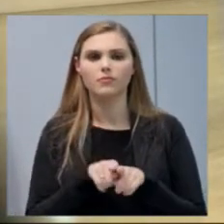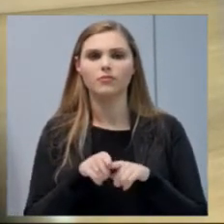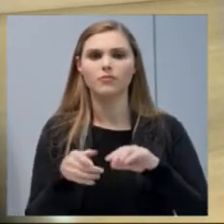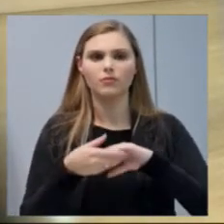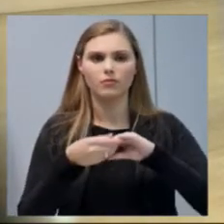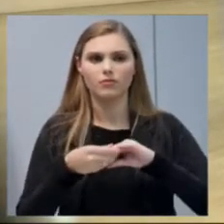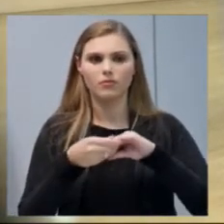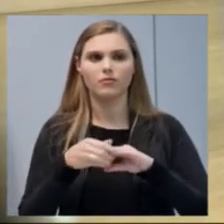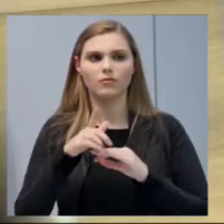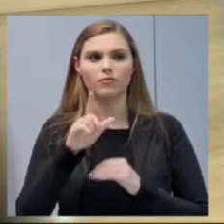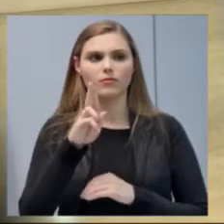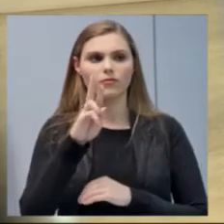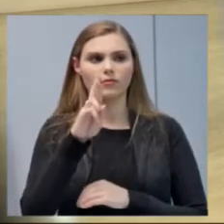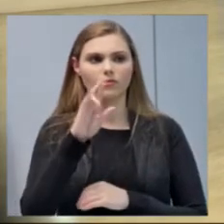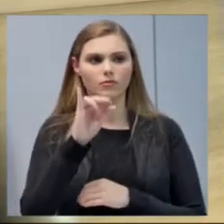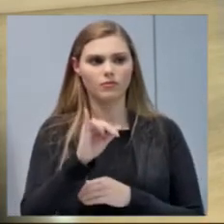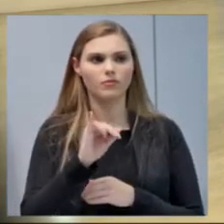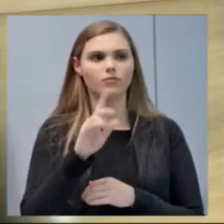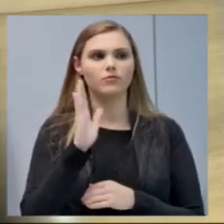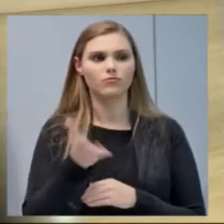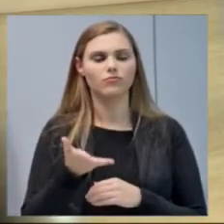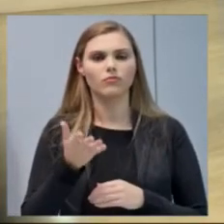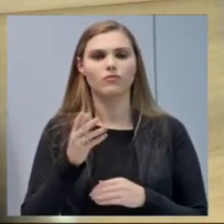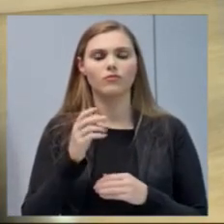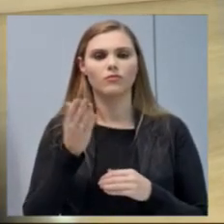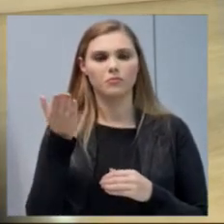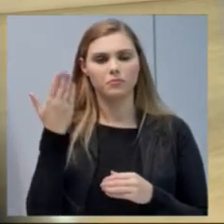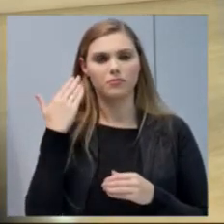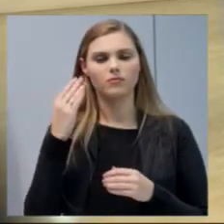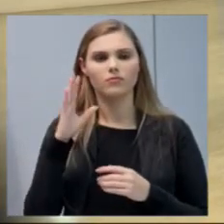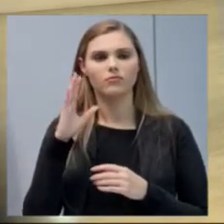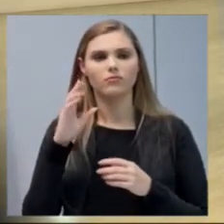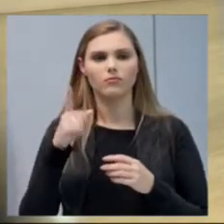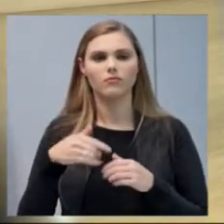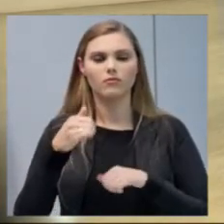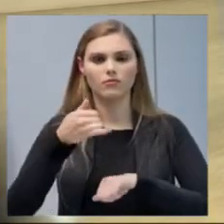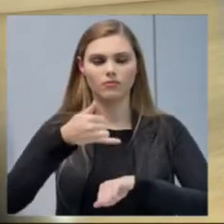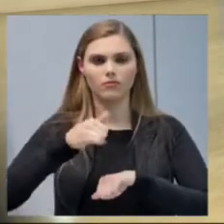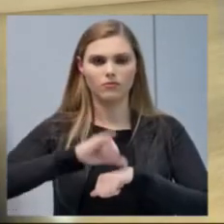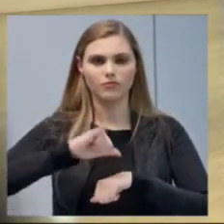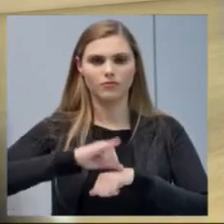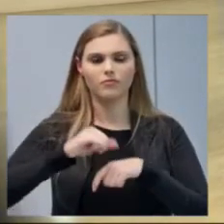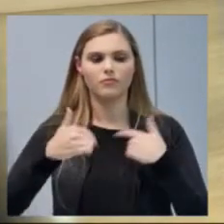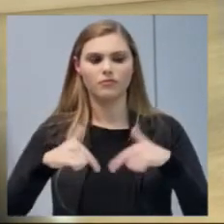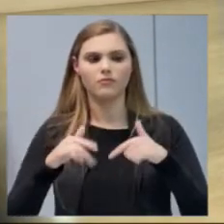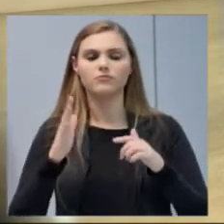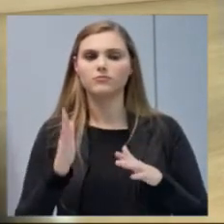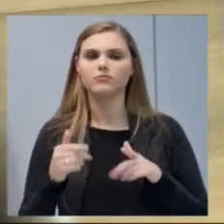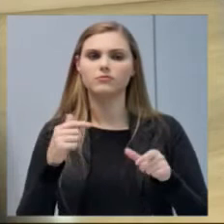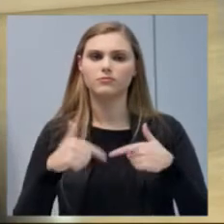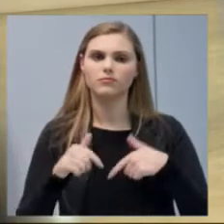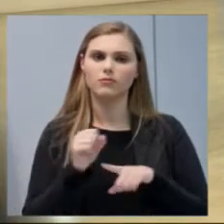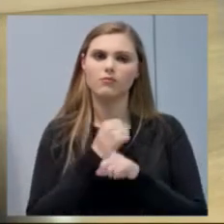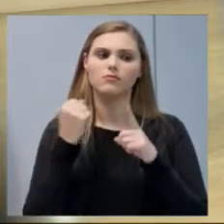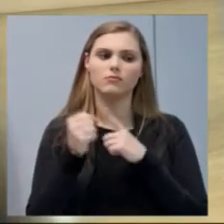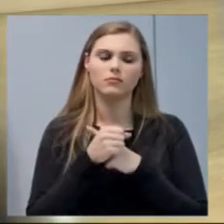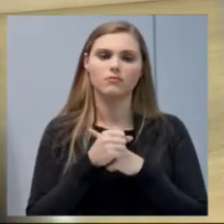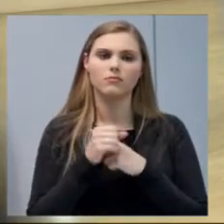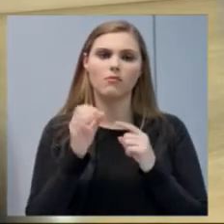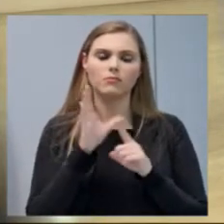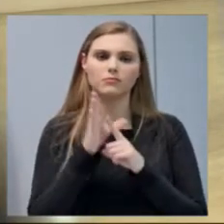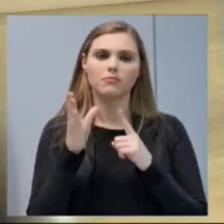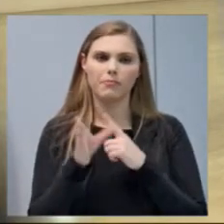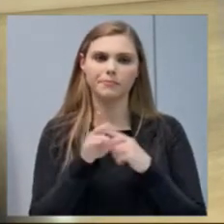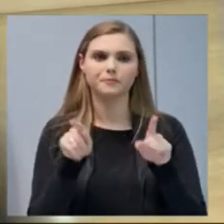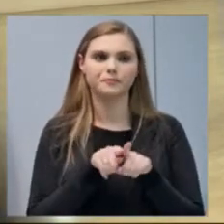companheiro, já foi metalúrgico, e aí tem prestado o serviço também social aí nas comunidades. O